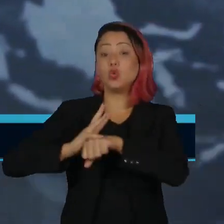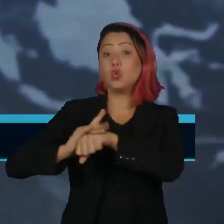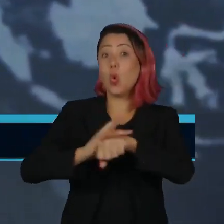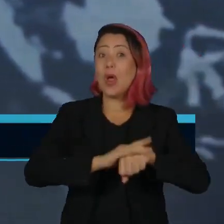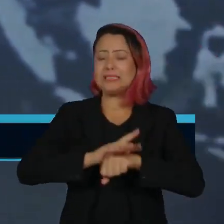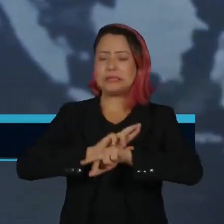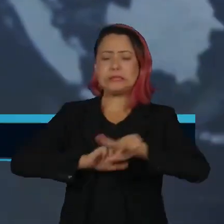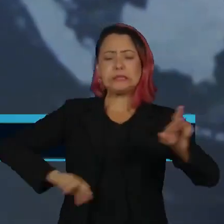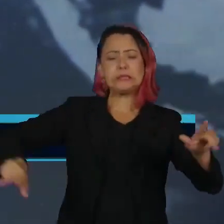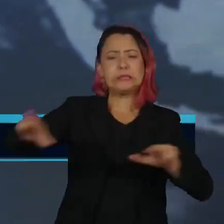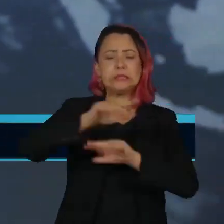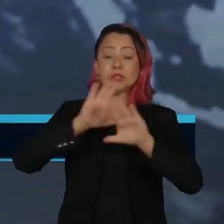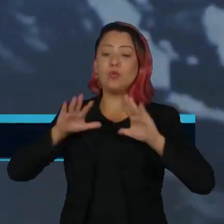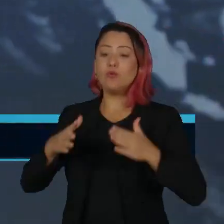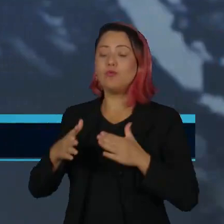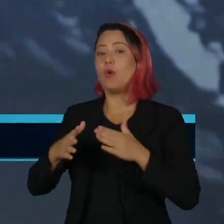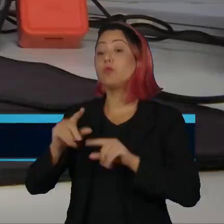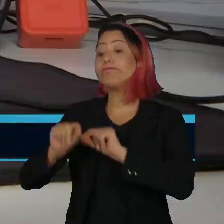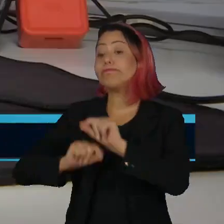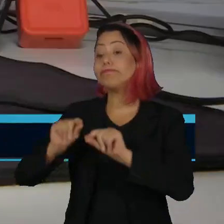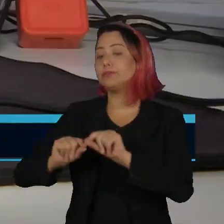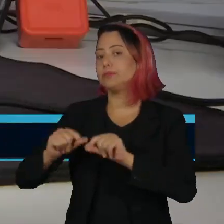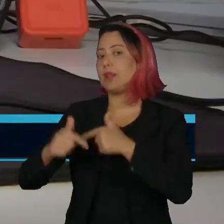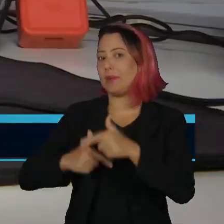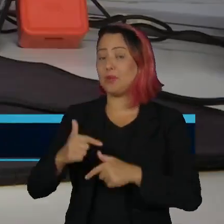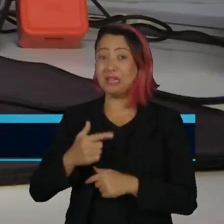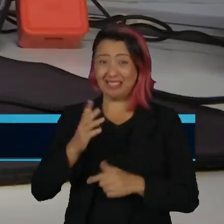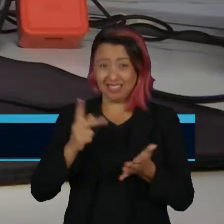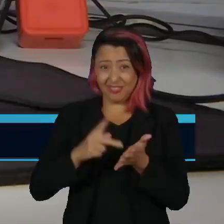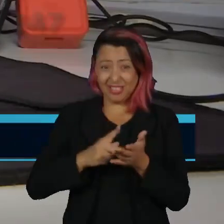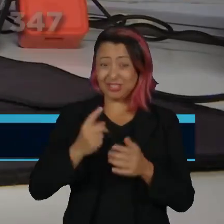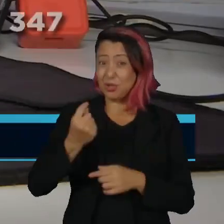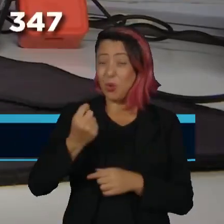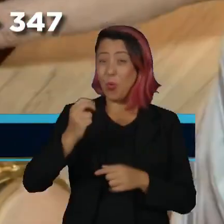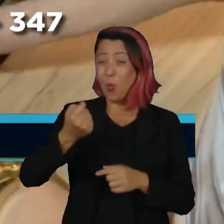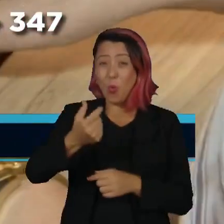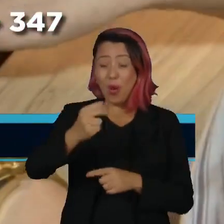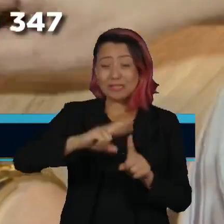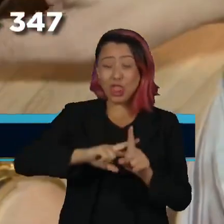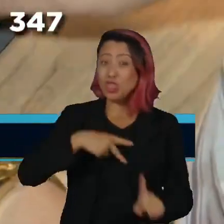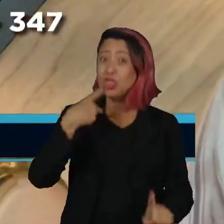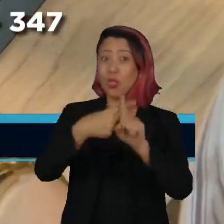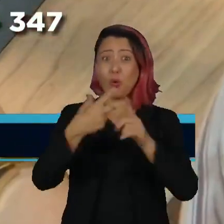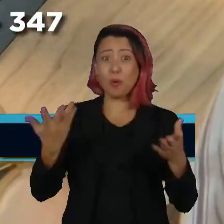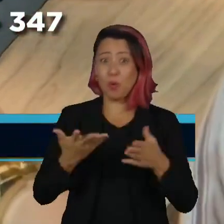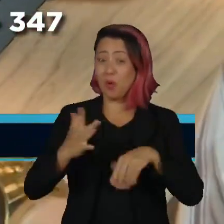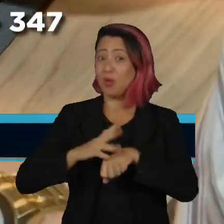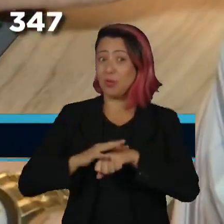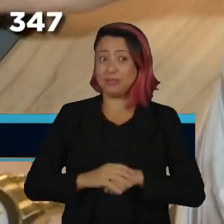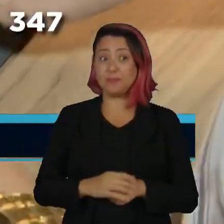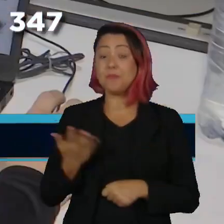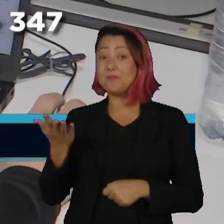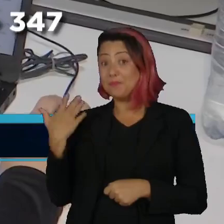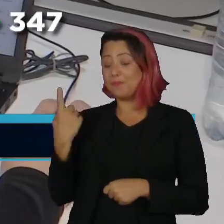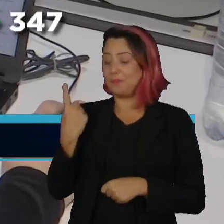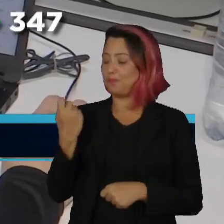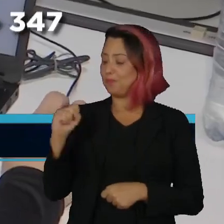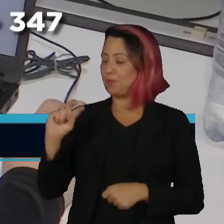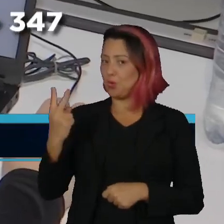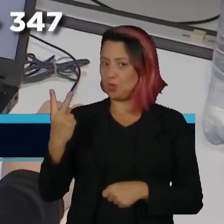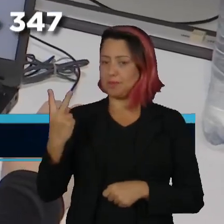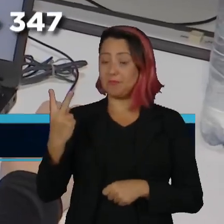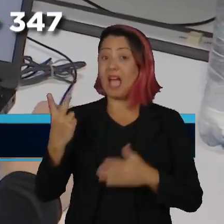patologias previstas quase dobrou. O número de doenças relacionadas ao trabalho passou de 182 para